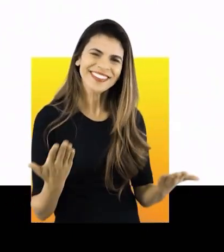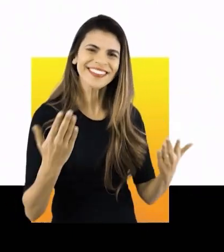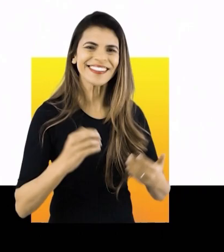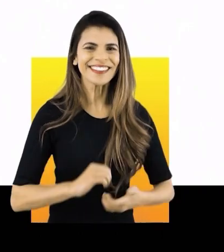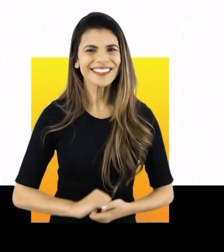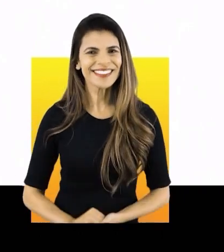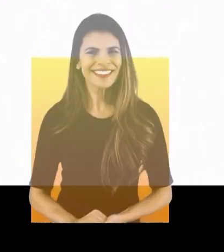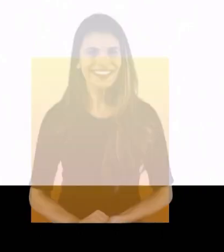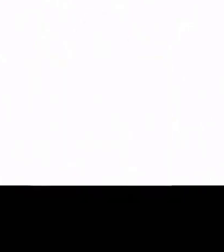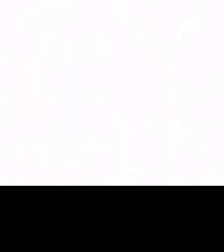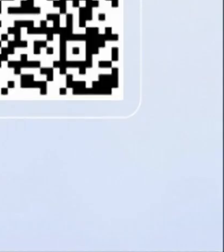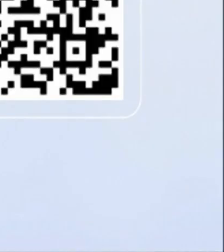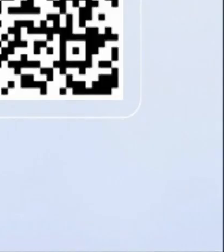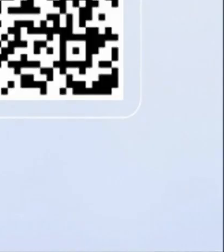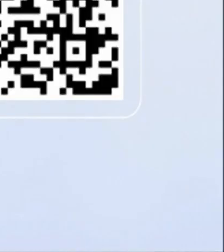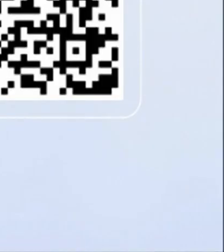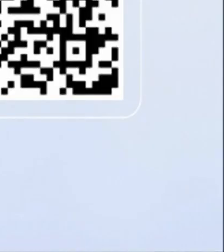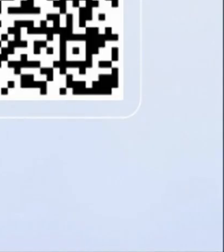governador